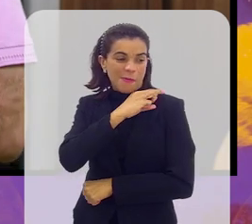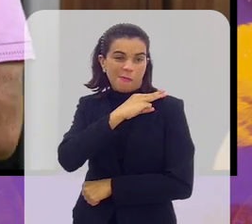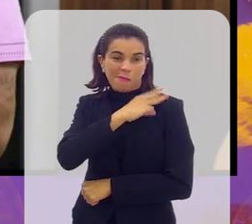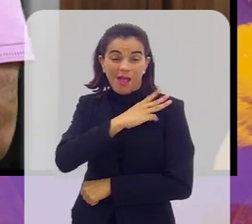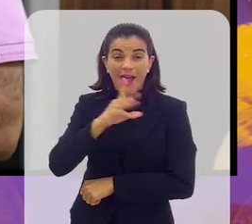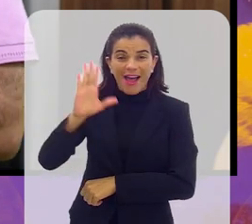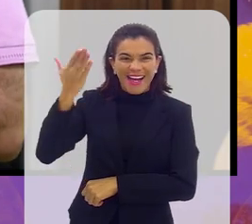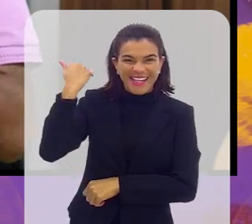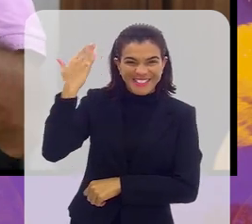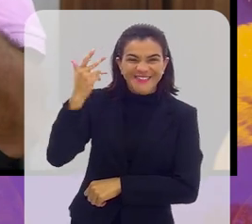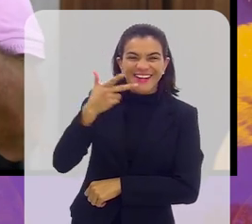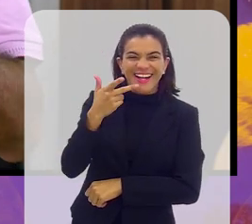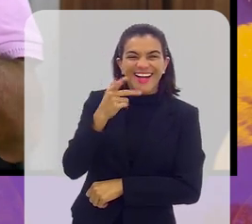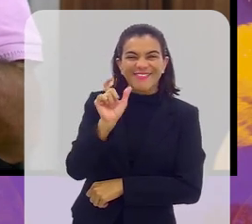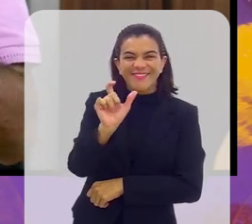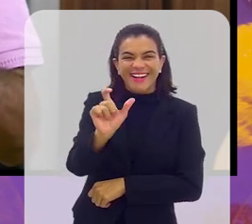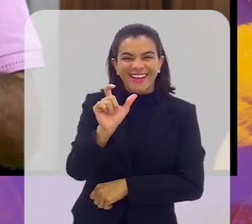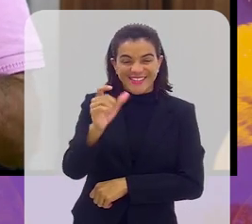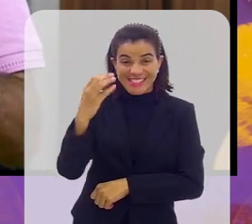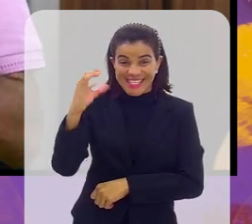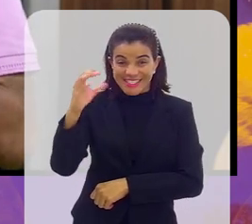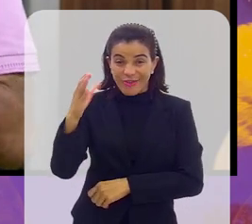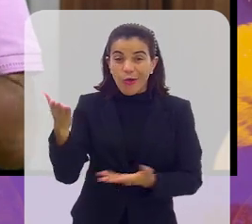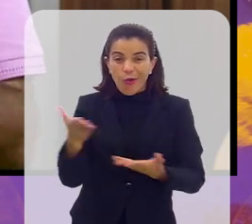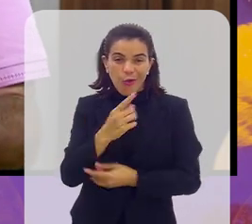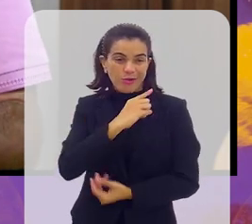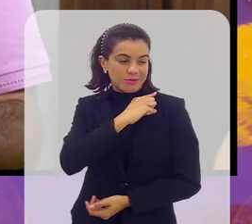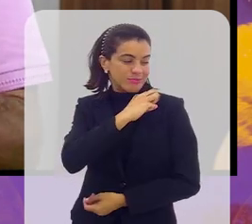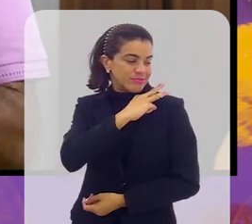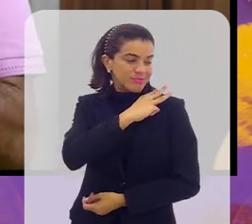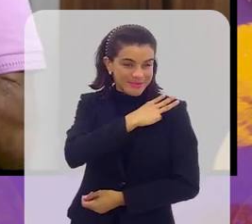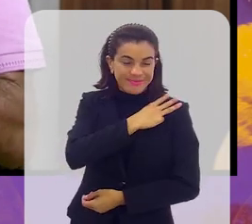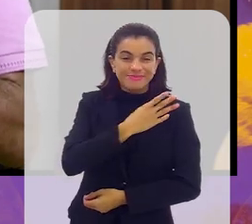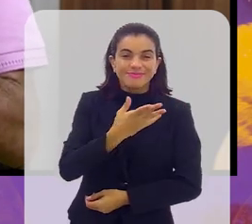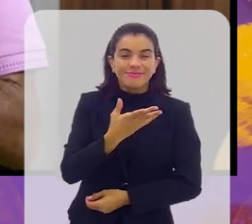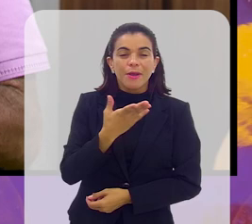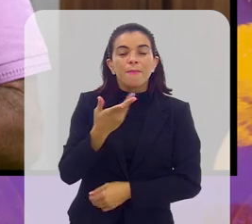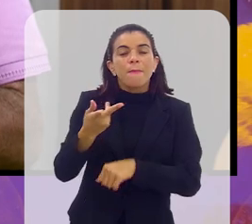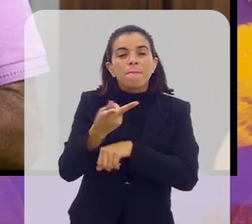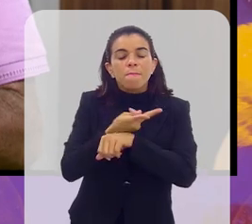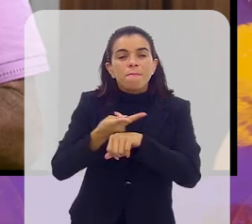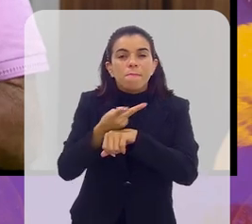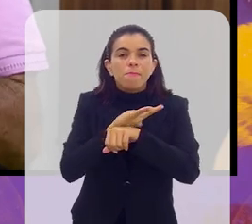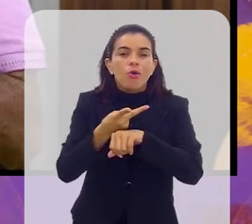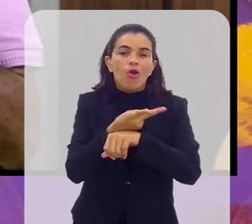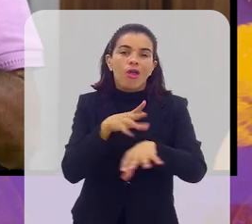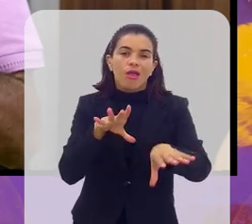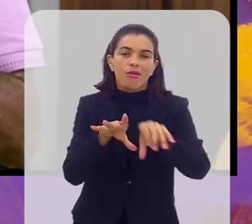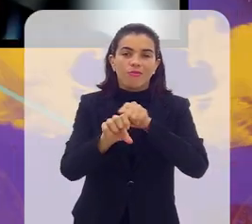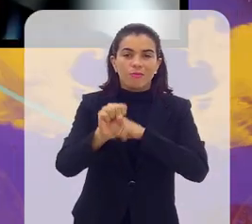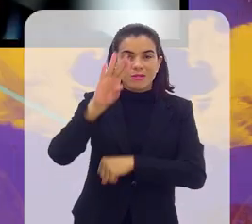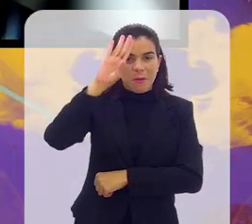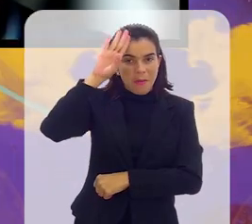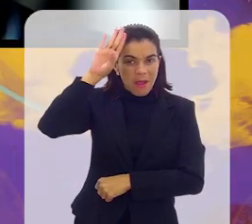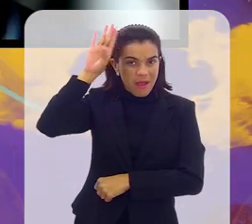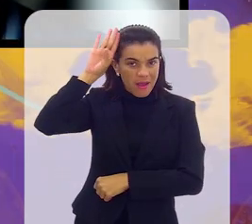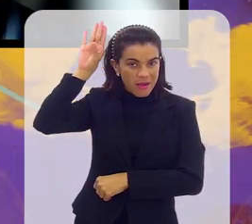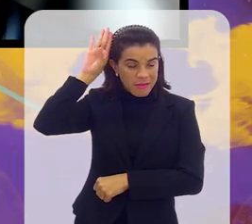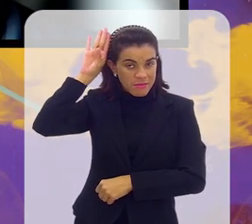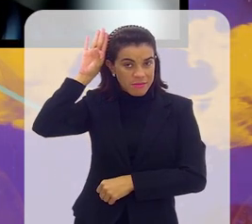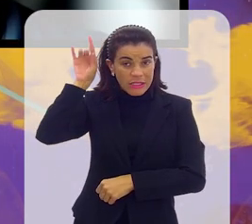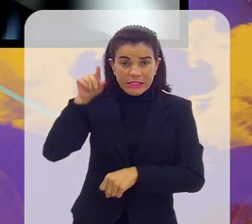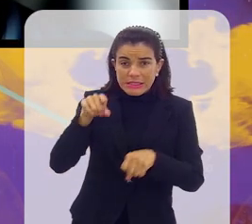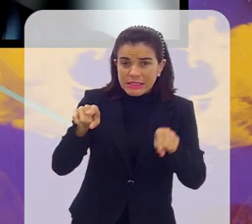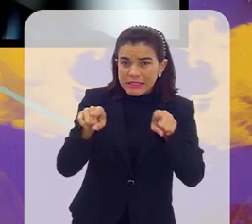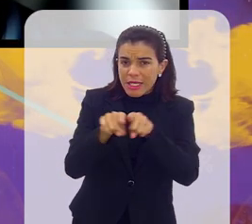ensino, no ensino antigamente falava científico, hoje ensino médio, para ir buscar o ensino superior. Isso